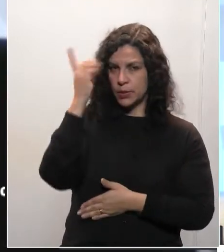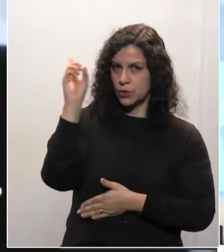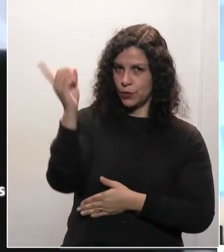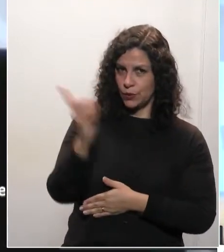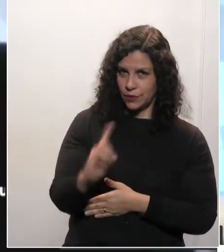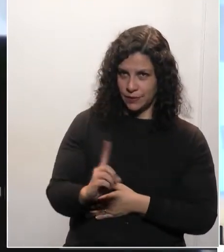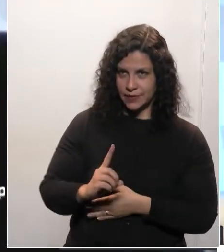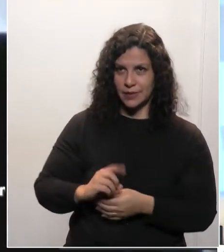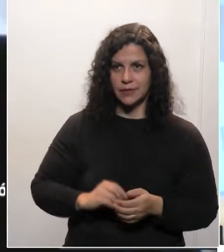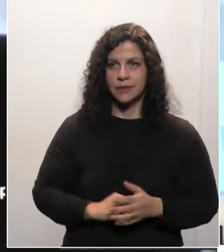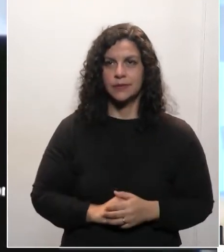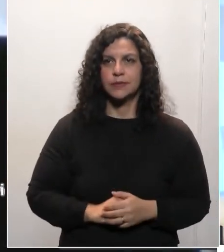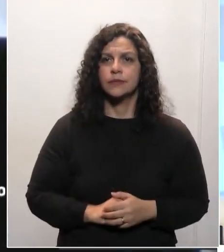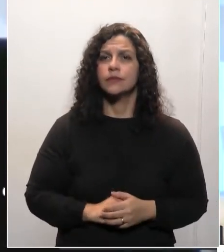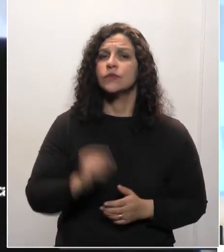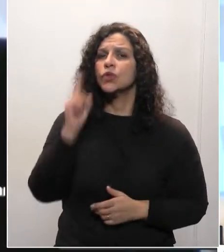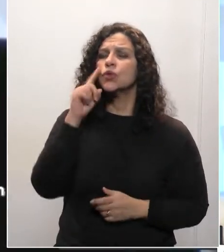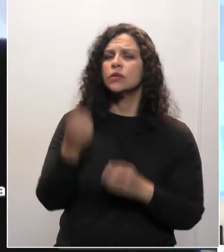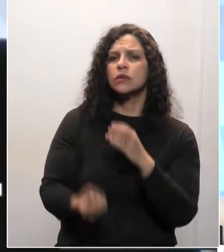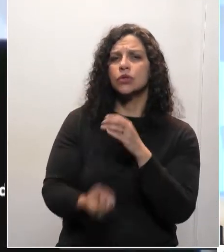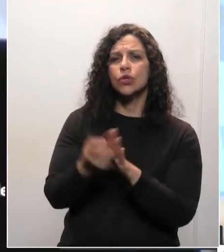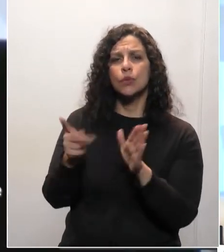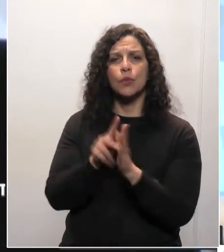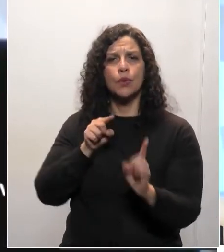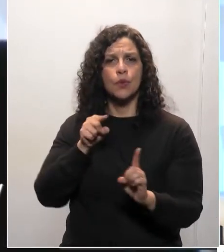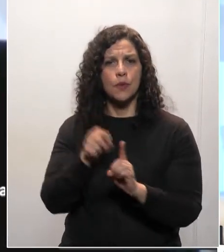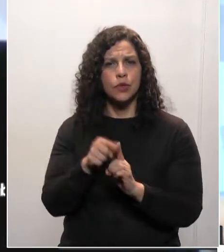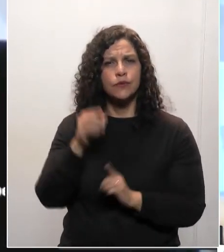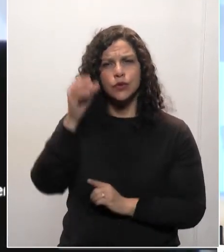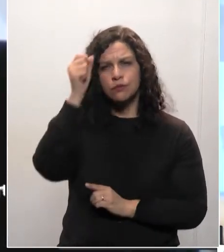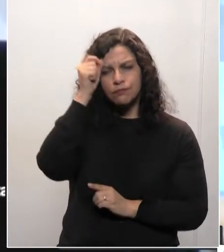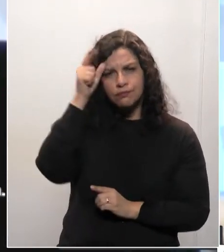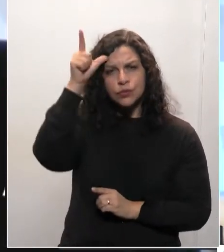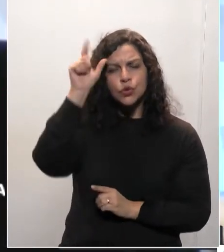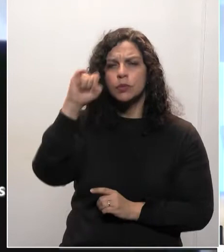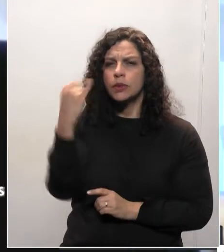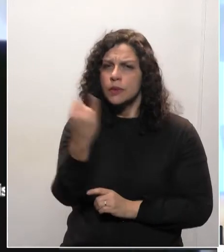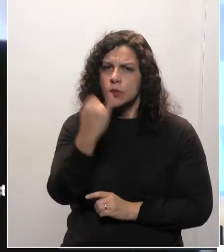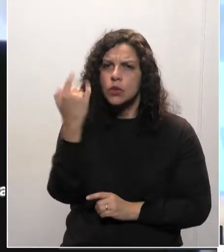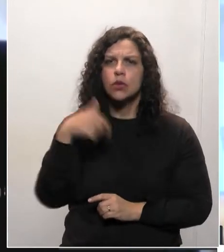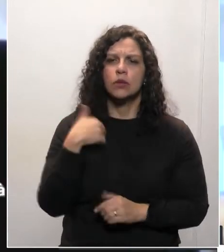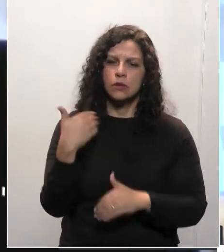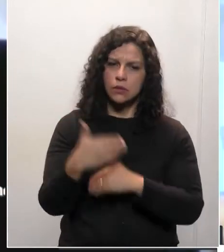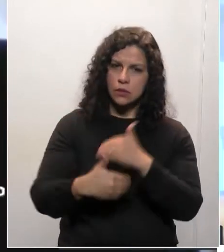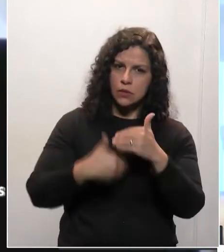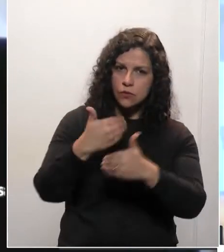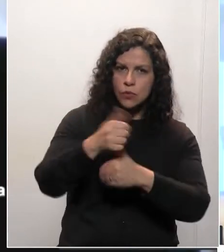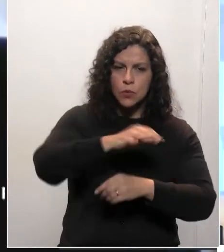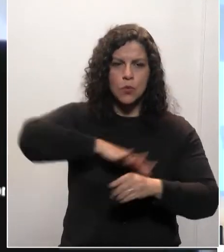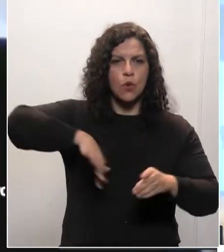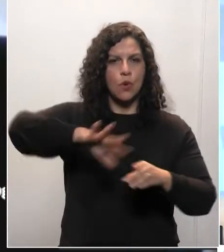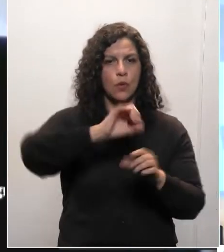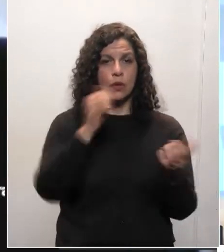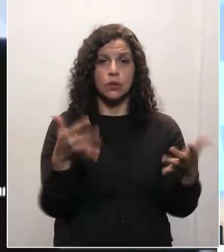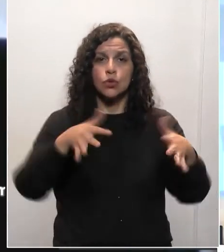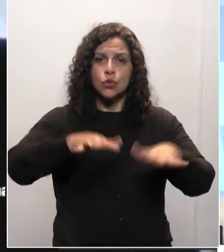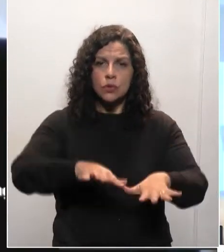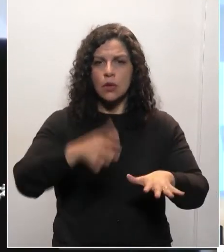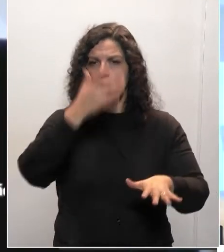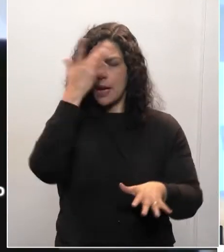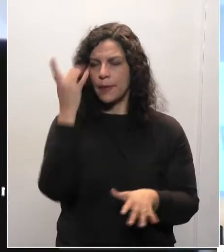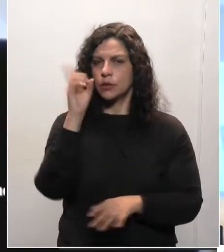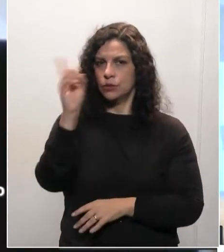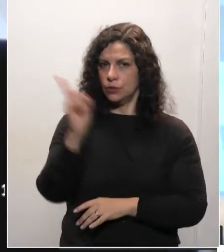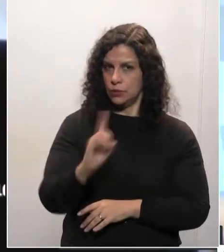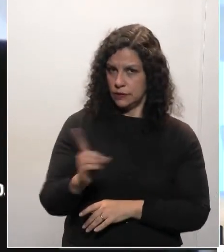Deficiência. A data foi criada com o objetivo de conscientizar sobre a importância do desenvolvimento de meios de inclusão das pessoas